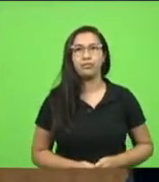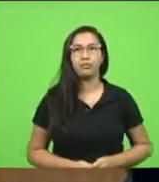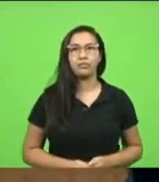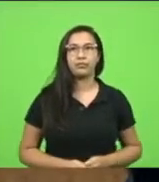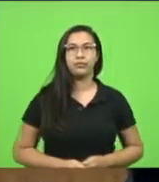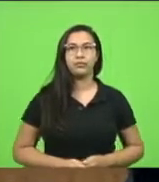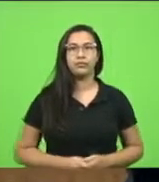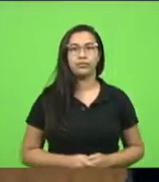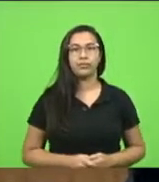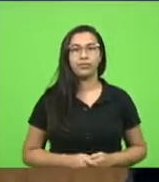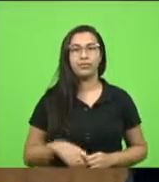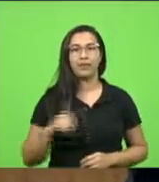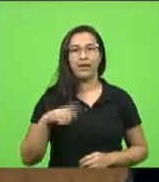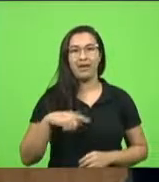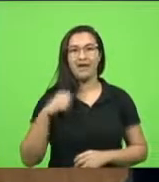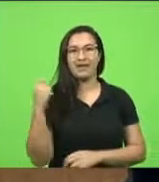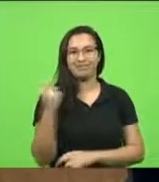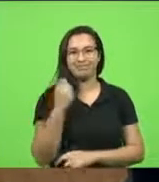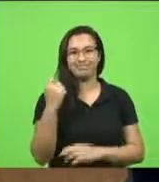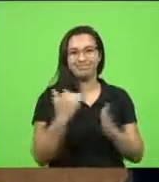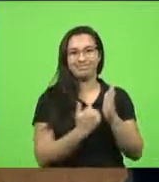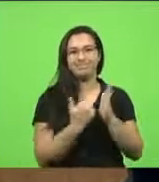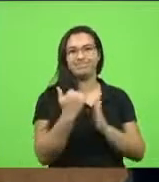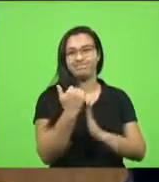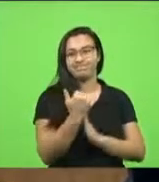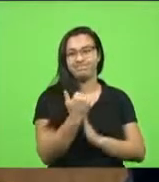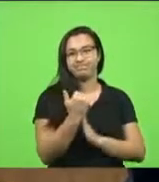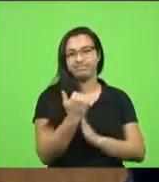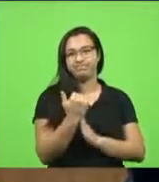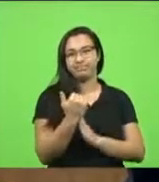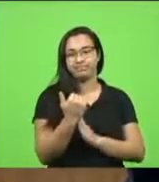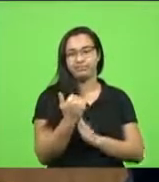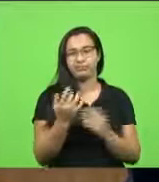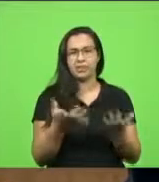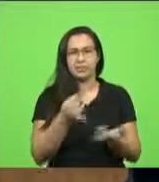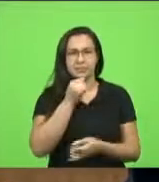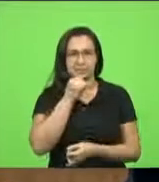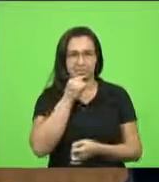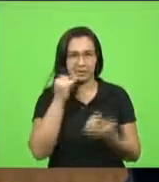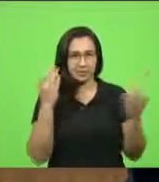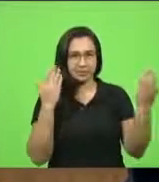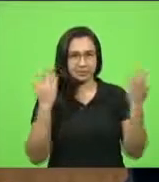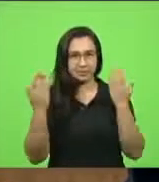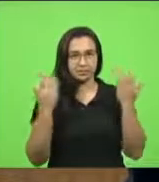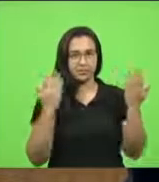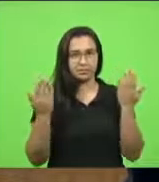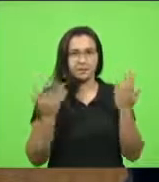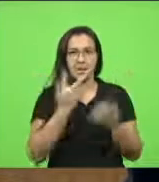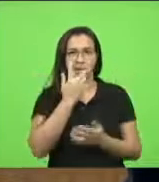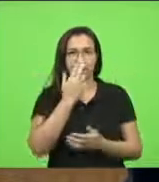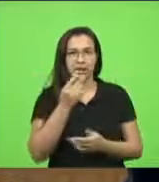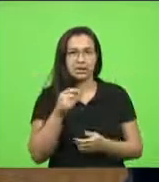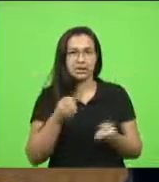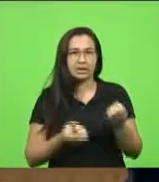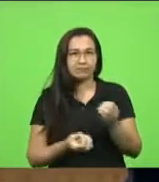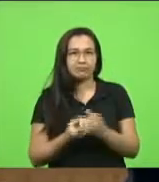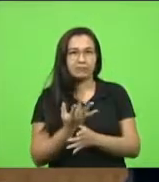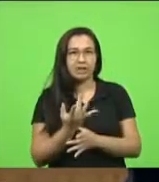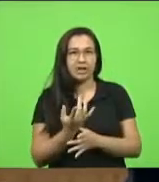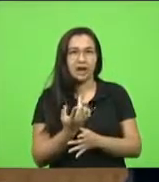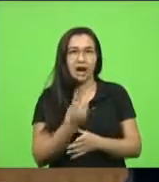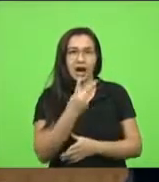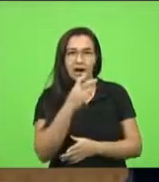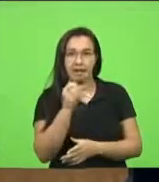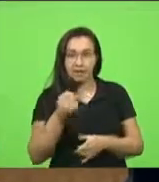imaginar. É muito mais grave. Eu quero dar um exemplo aqui fictício. É como se a gente criasse 20 leitos de UTI